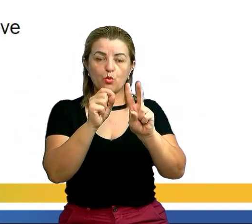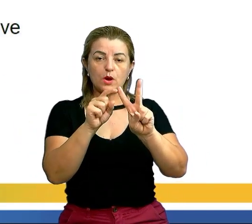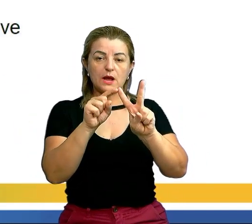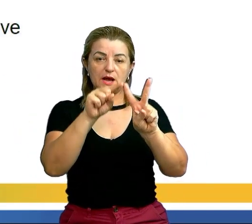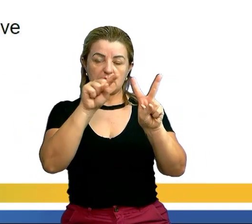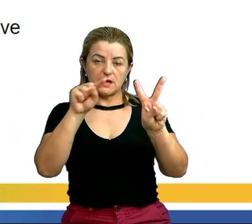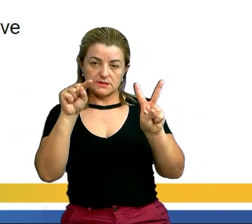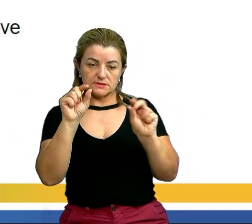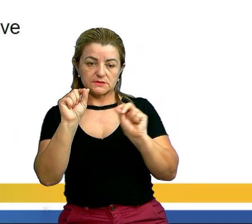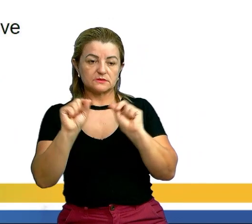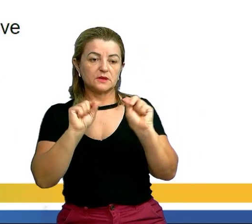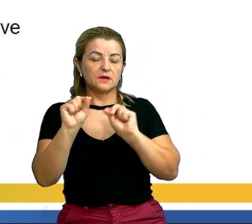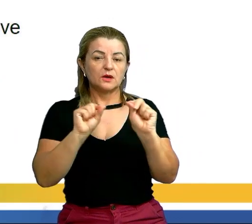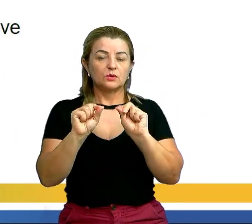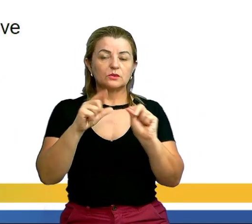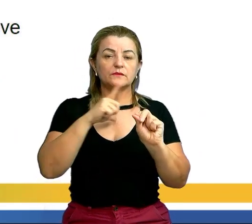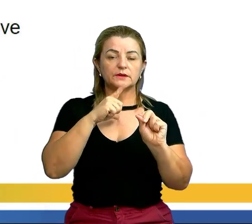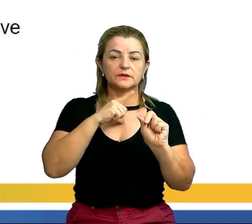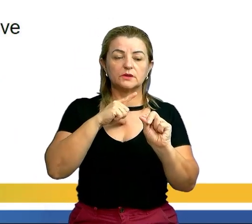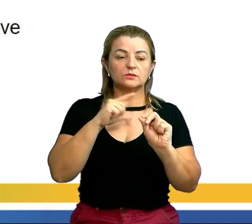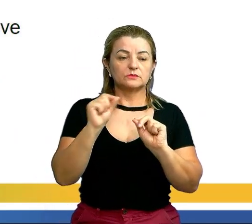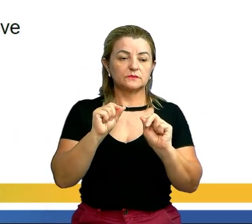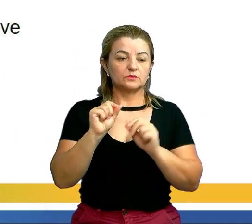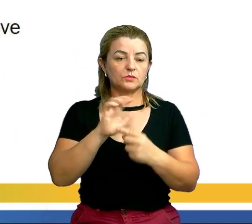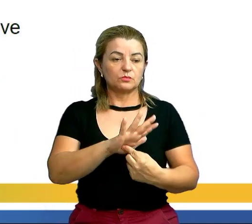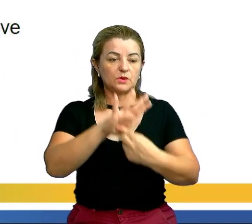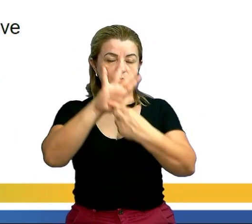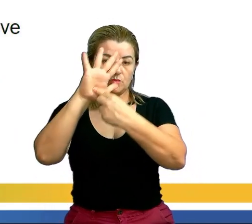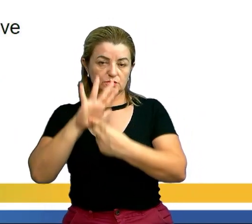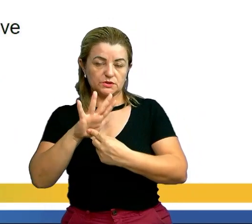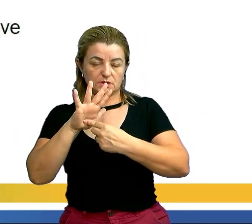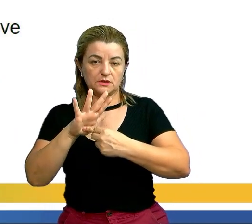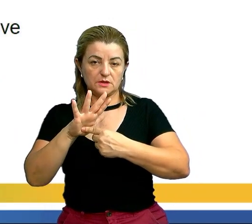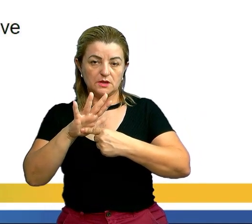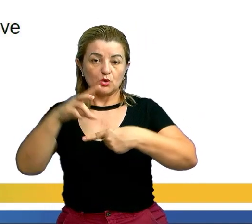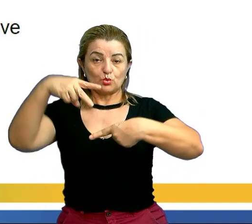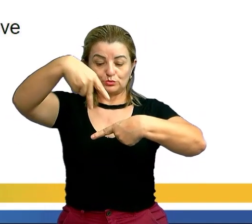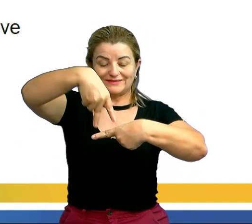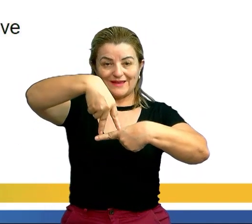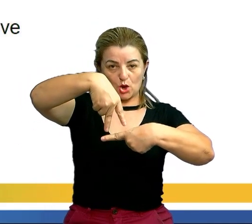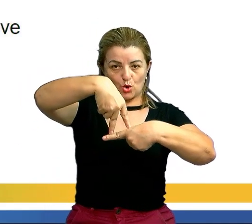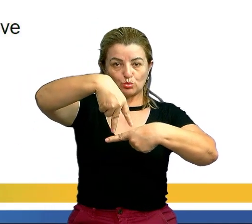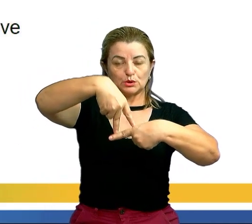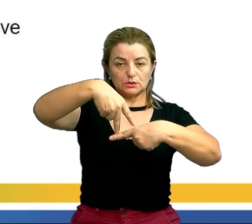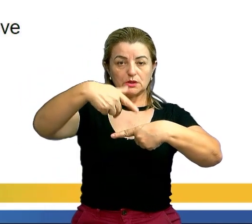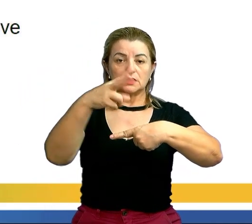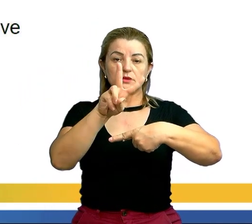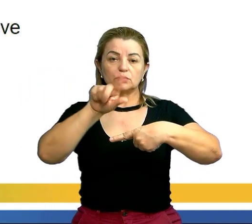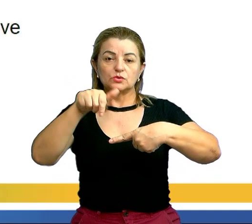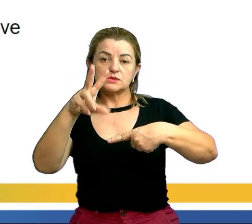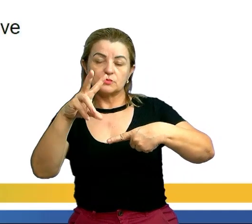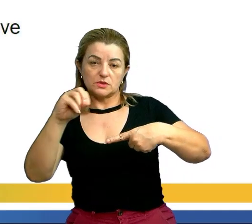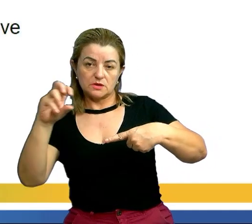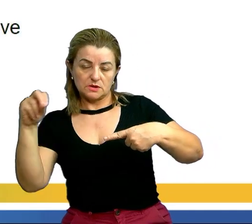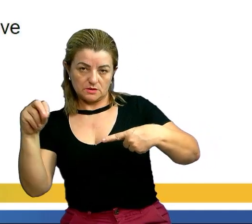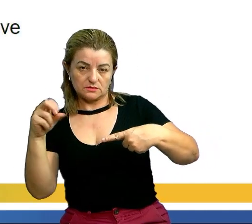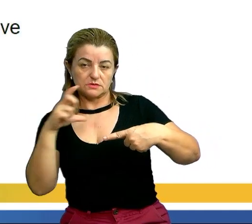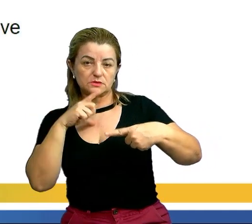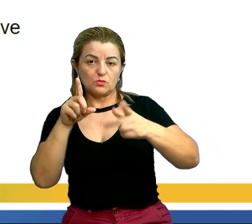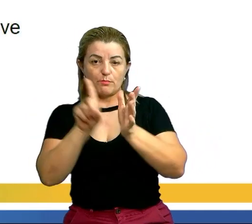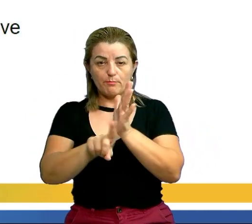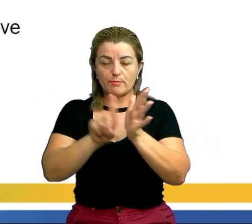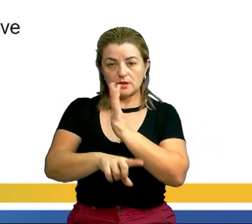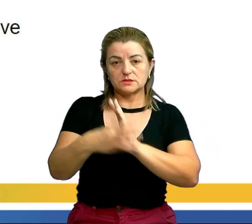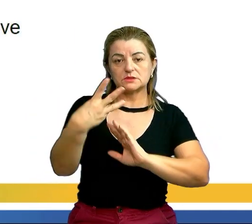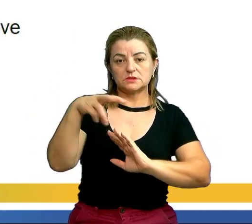primeiramente, do delta. O delta deu 2.500. Eu vou jogar na fórmula. O X1, nesse caso, deu 15 e o outro deu menos